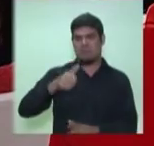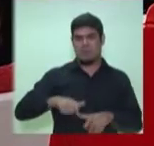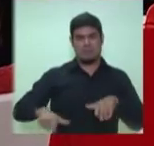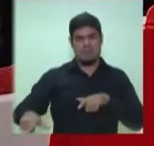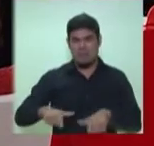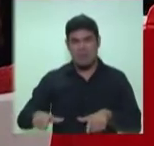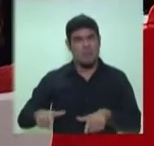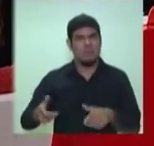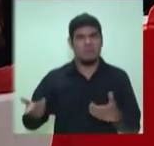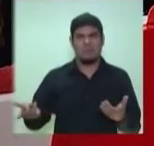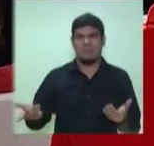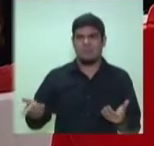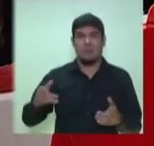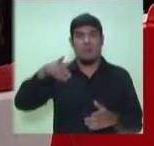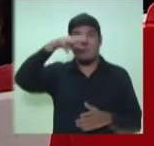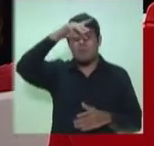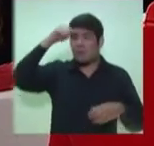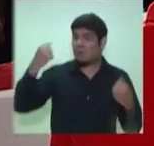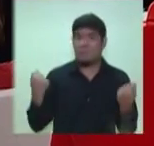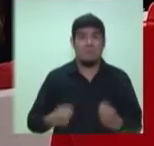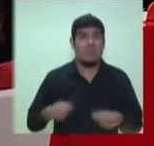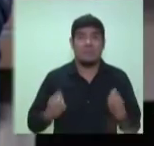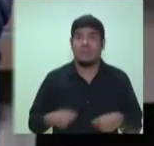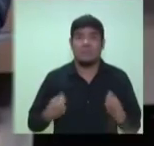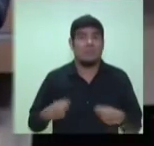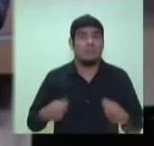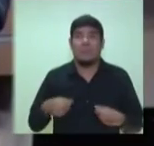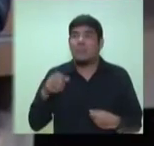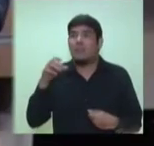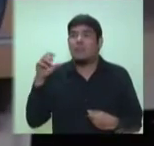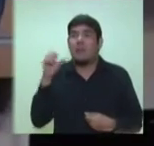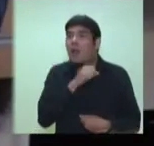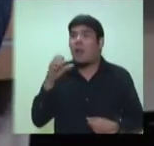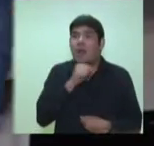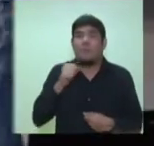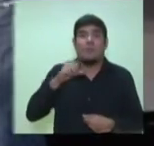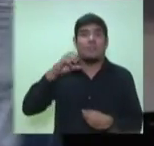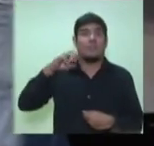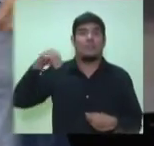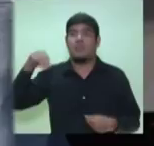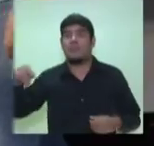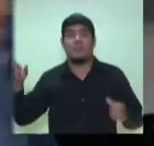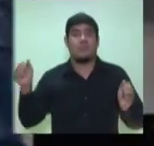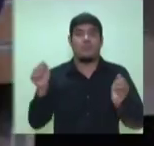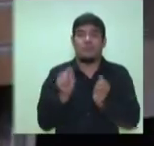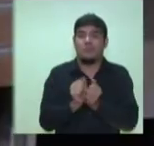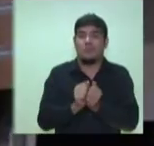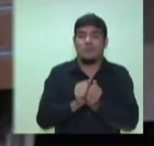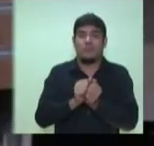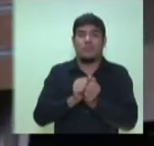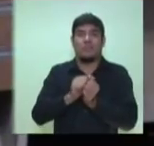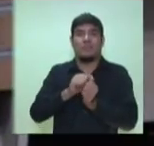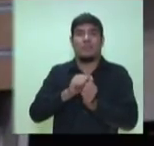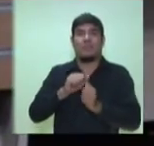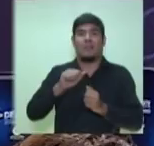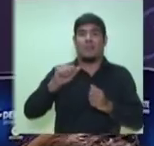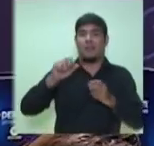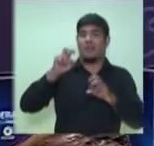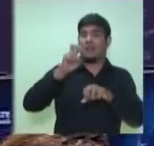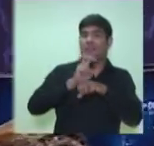tenha passado, quando nada, pela presidência de uma casa, como a Câmara Municipal, como a Assembleia Legislativa. Ou, quem sabe,